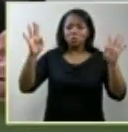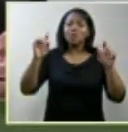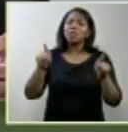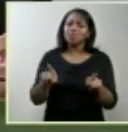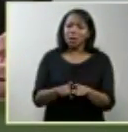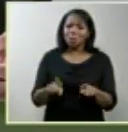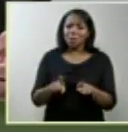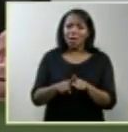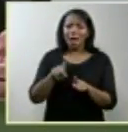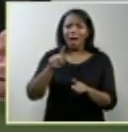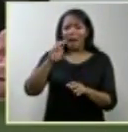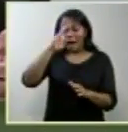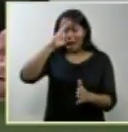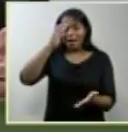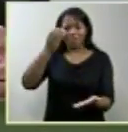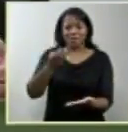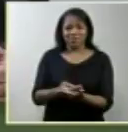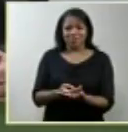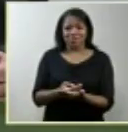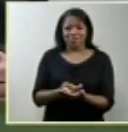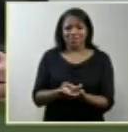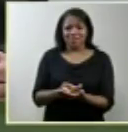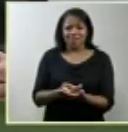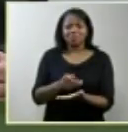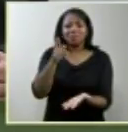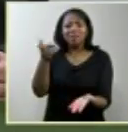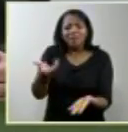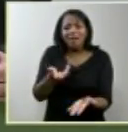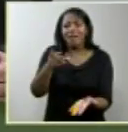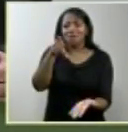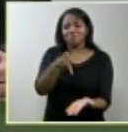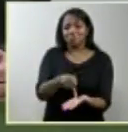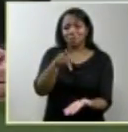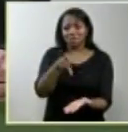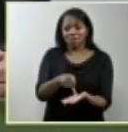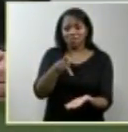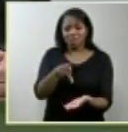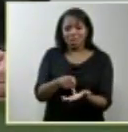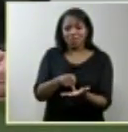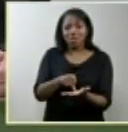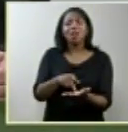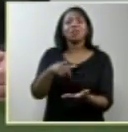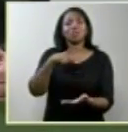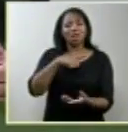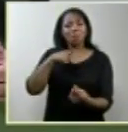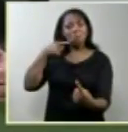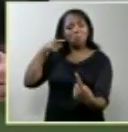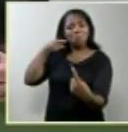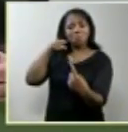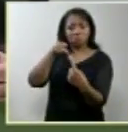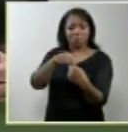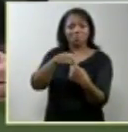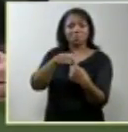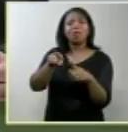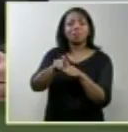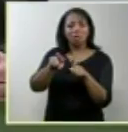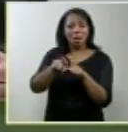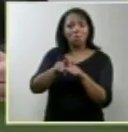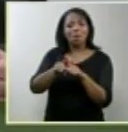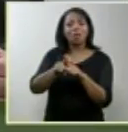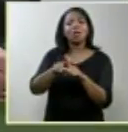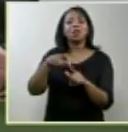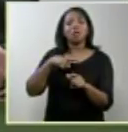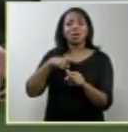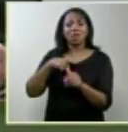que quando se quer verdadeiramente se alcança o que é planejado o objeto